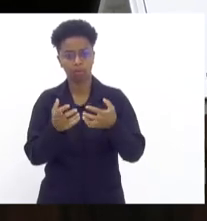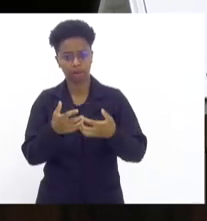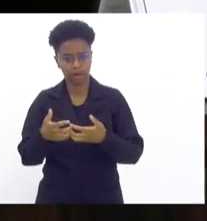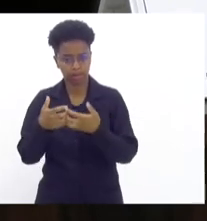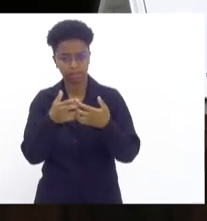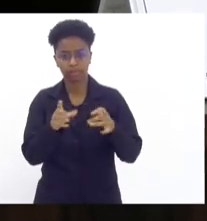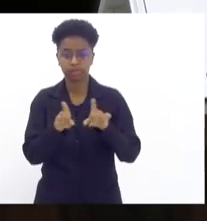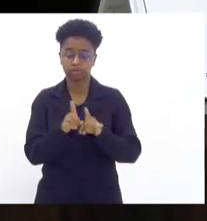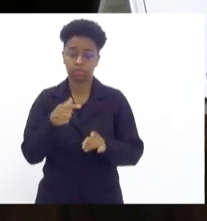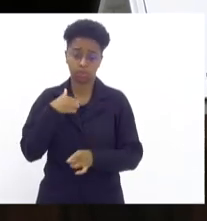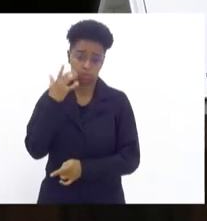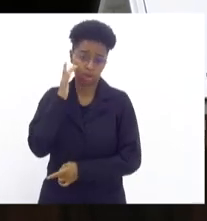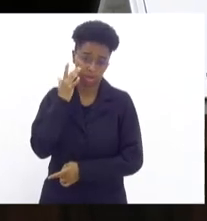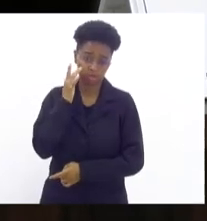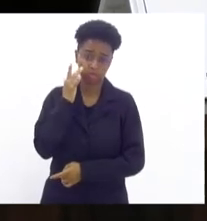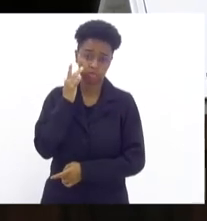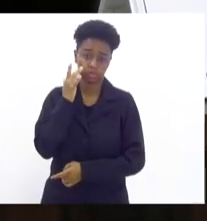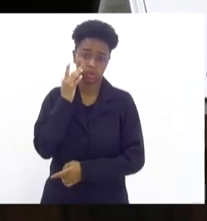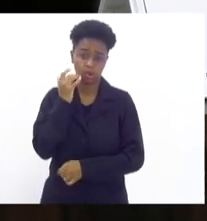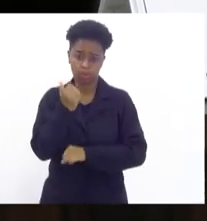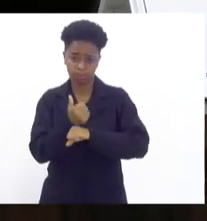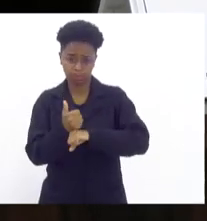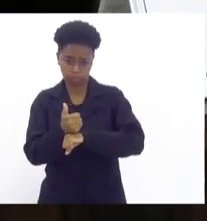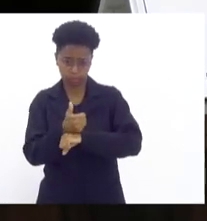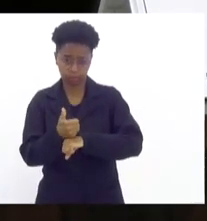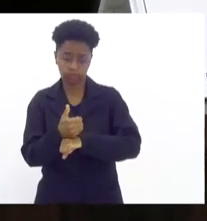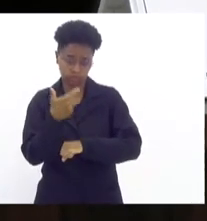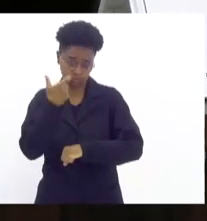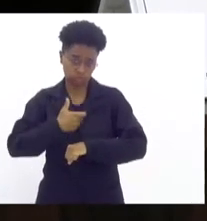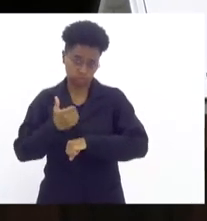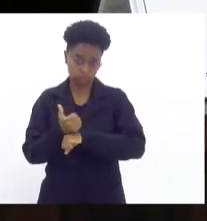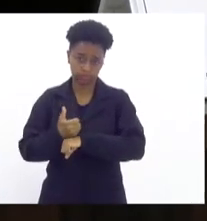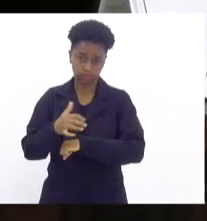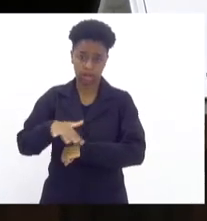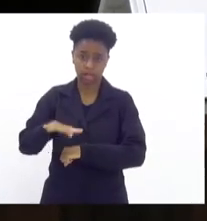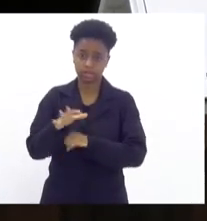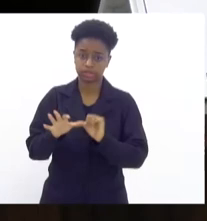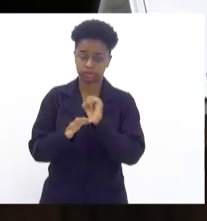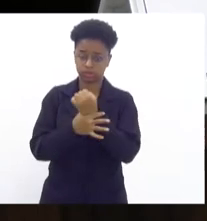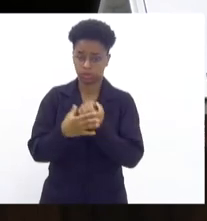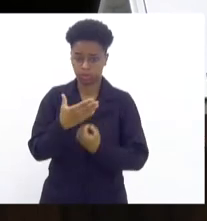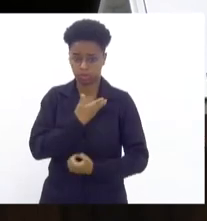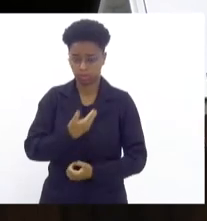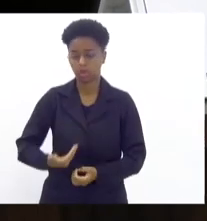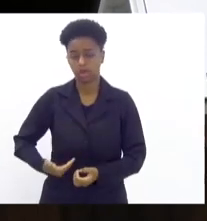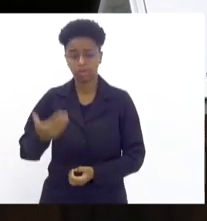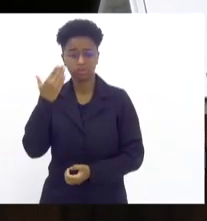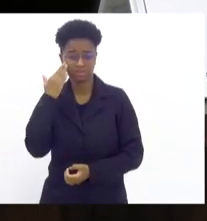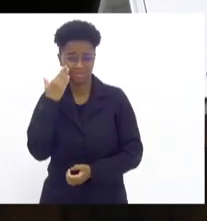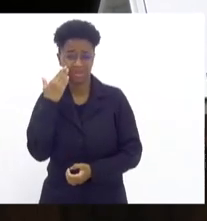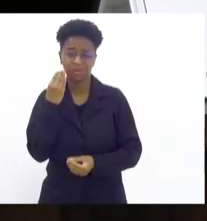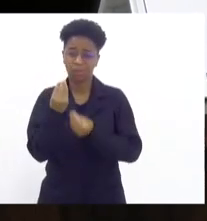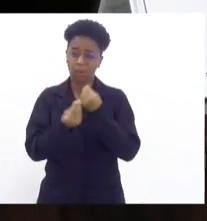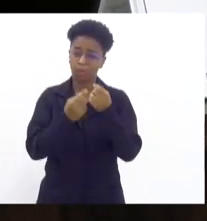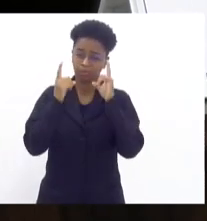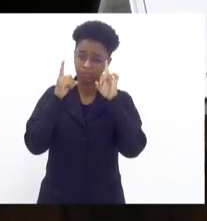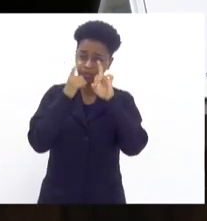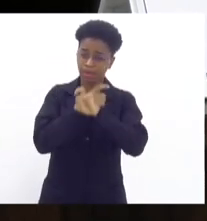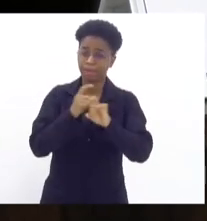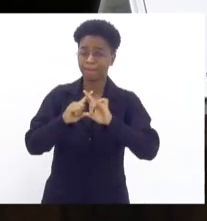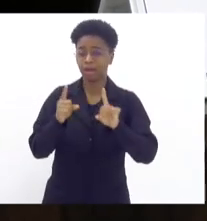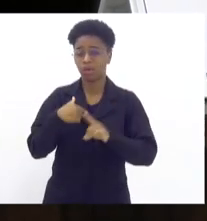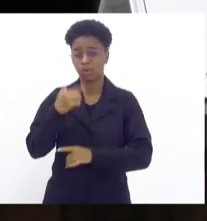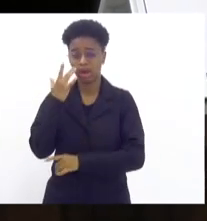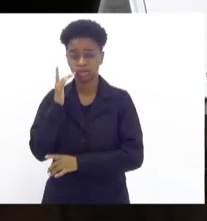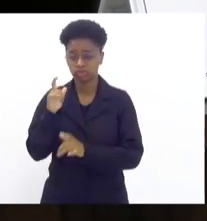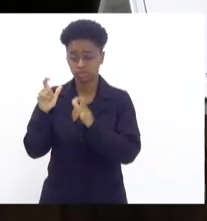como profissional da segurança pública, entendo perfeitamente todas as dificuldades que a segurança passa, mas eu acho que a situação de Bras